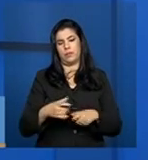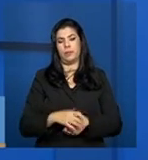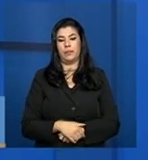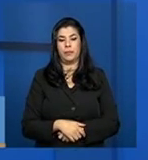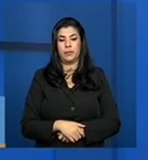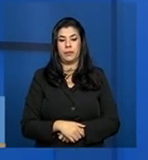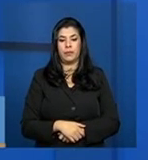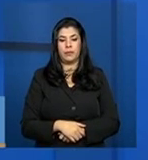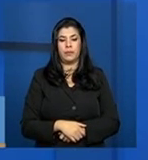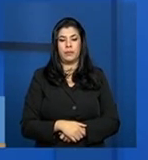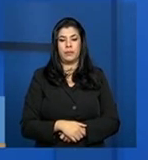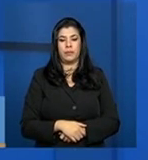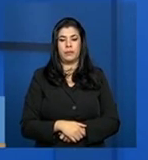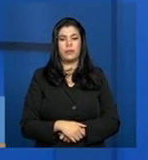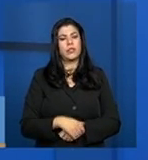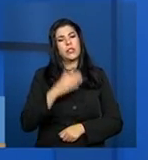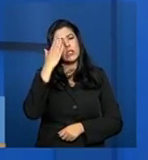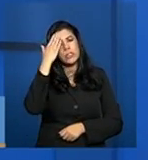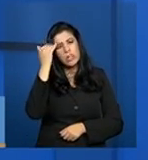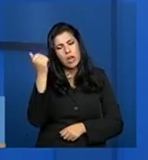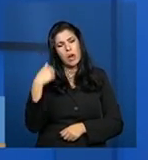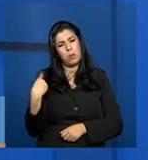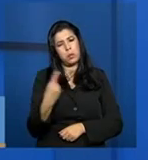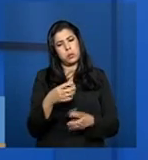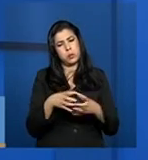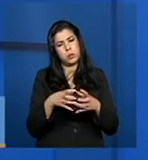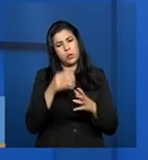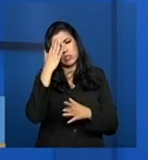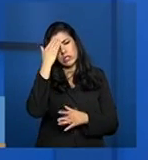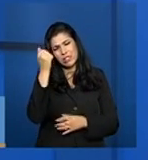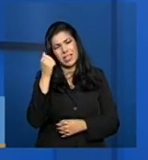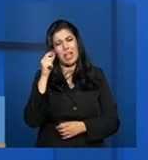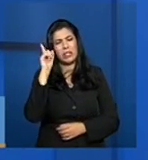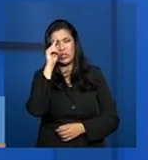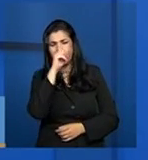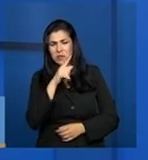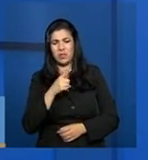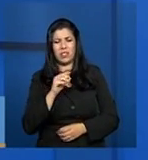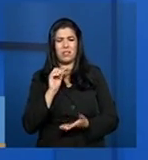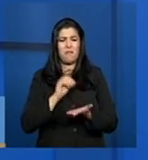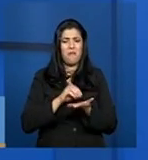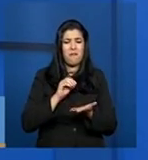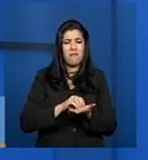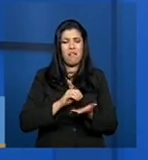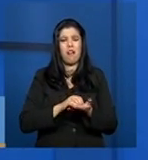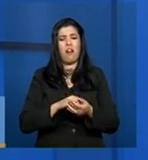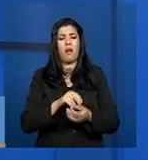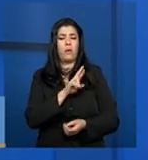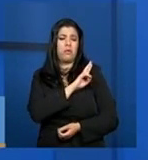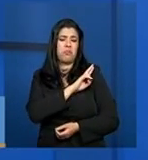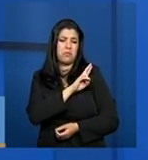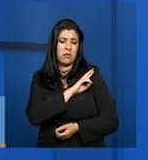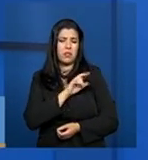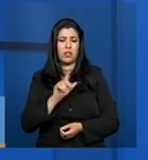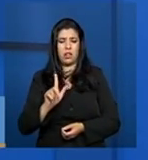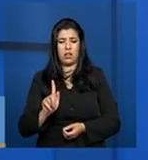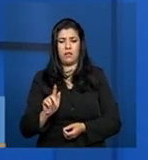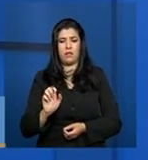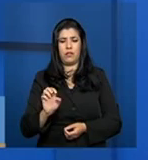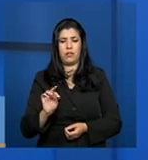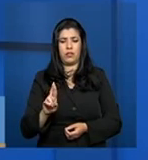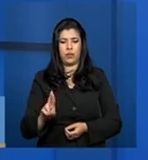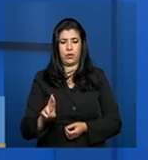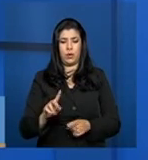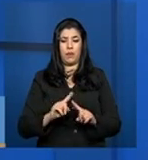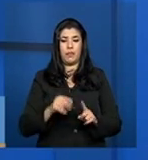entende, às vezes, a dificuldade do município de não ter um gestor para fazer essas visitas, mas a